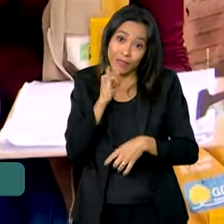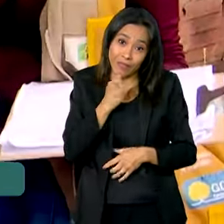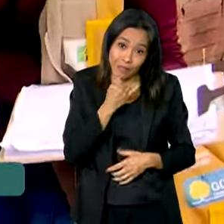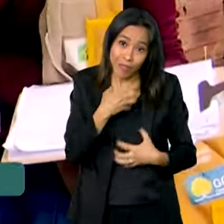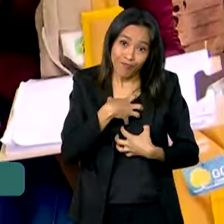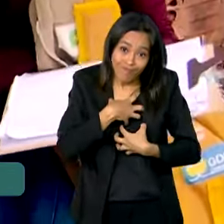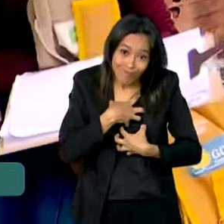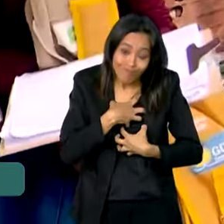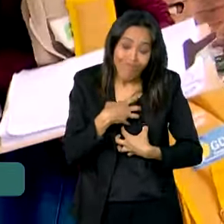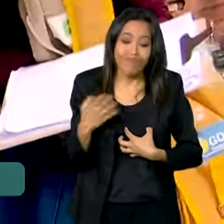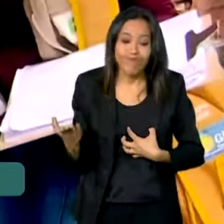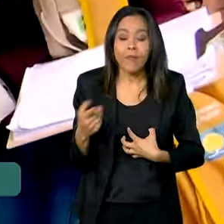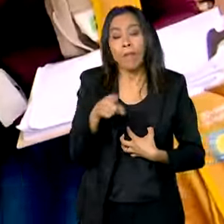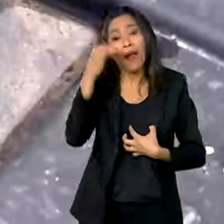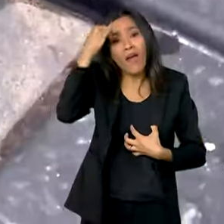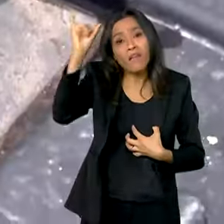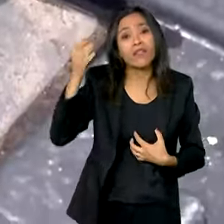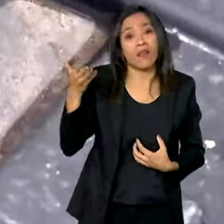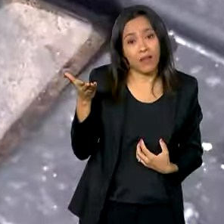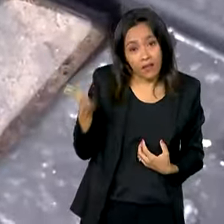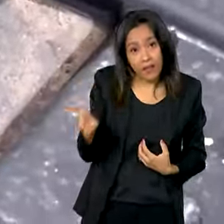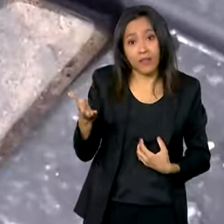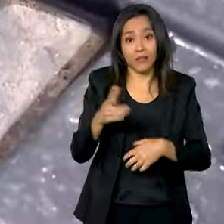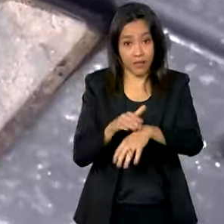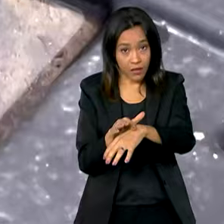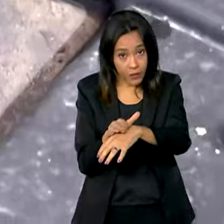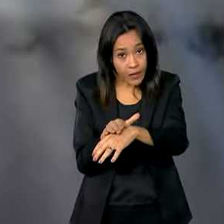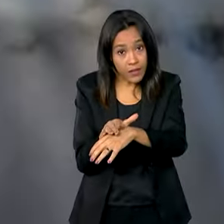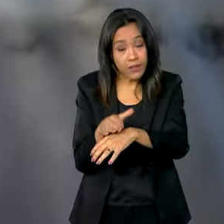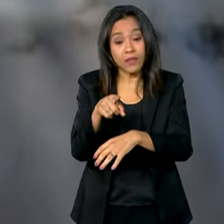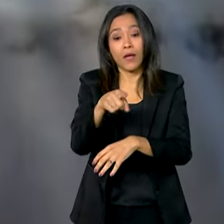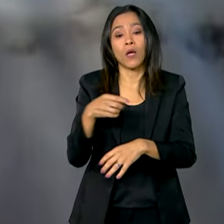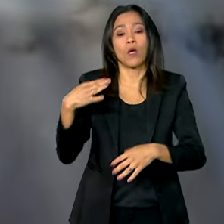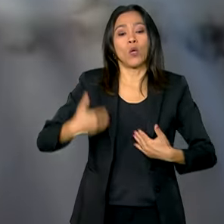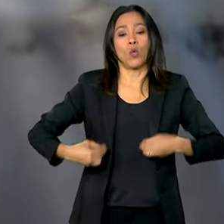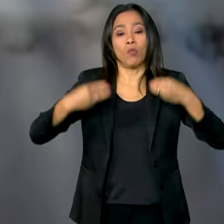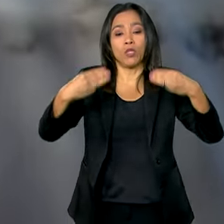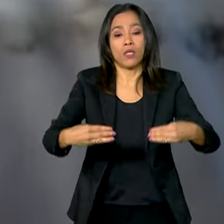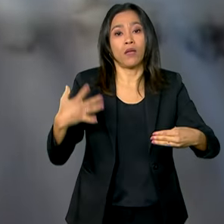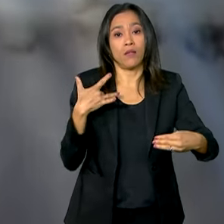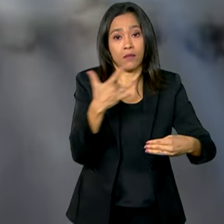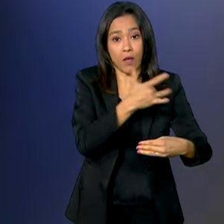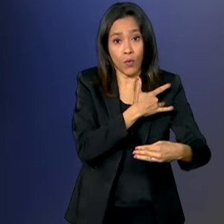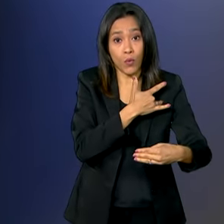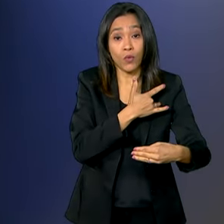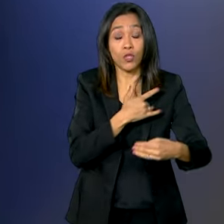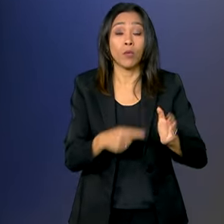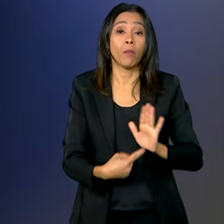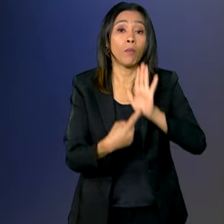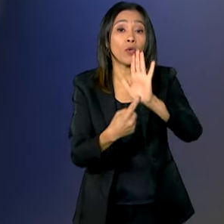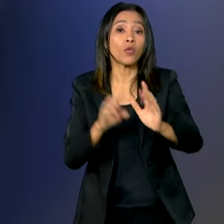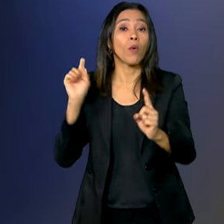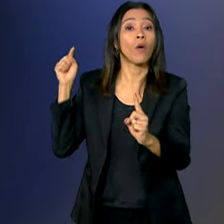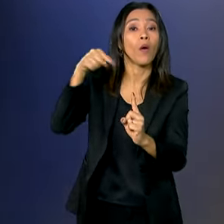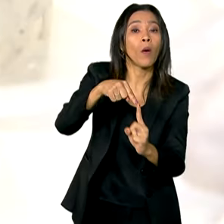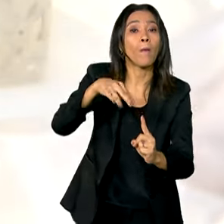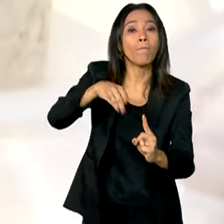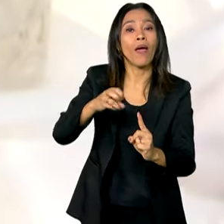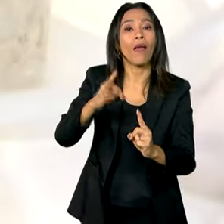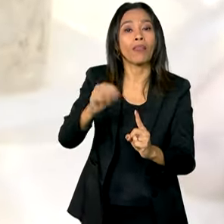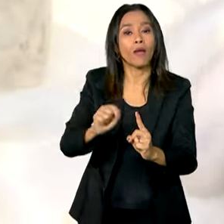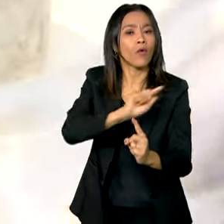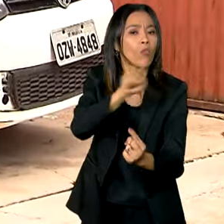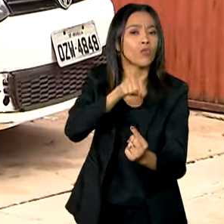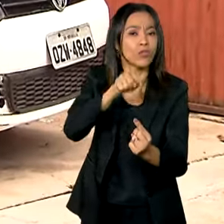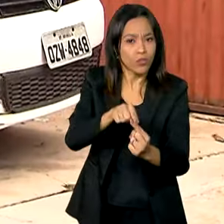Para combater essa realidade, o Ministério da Saúde apresentou as metas para intensificar o controle da doença no Estado.